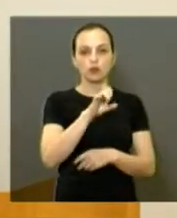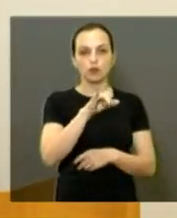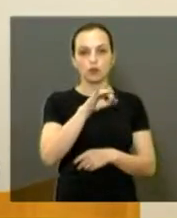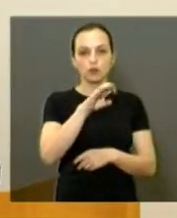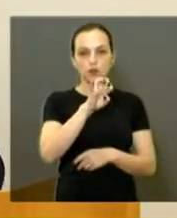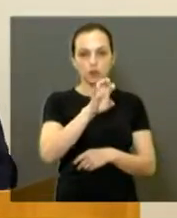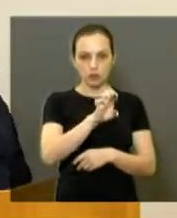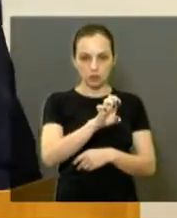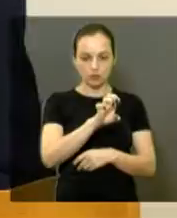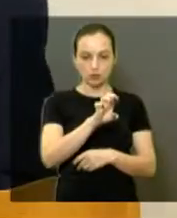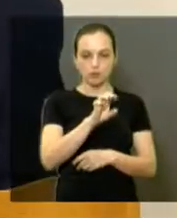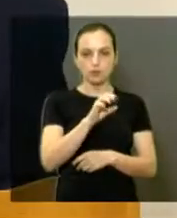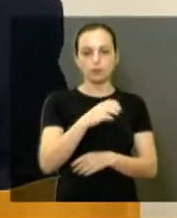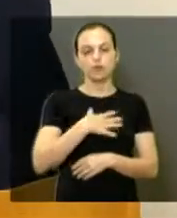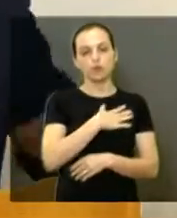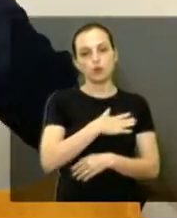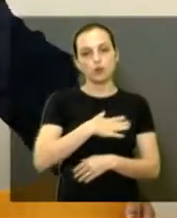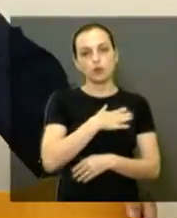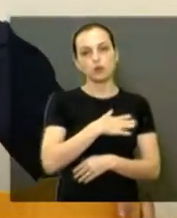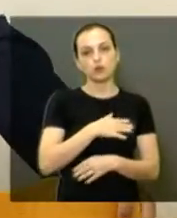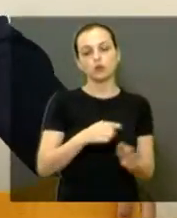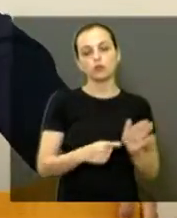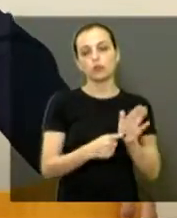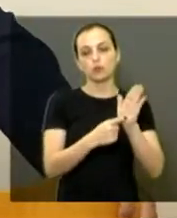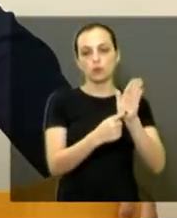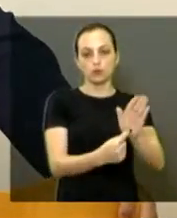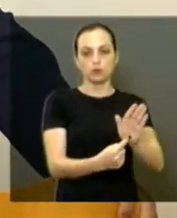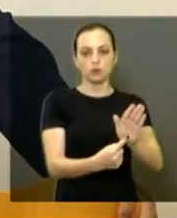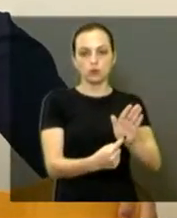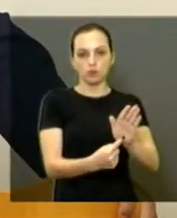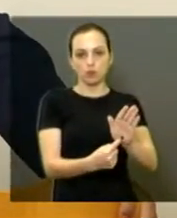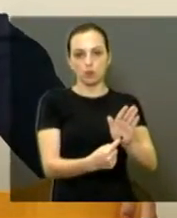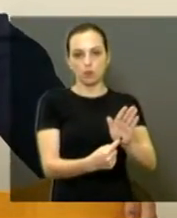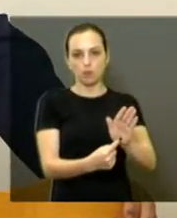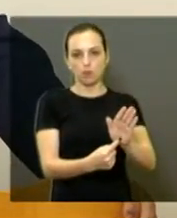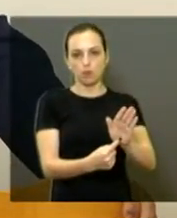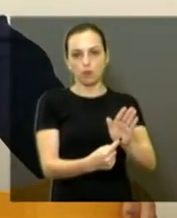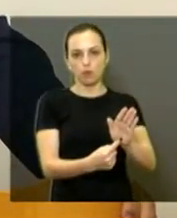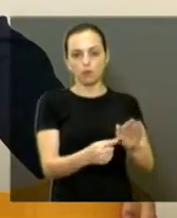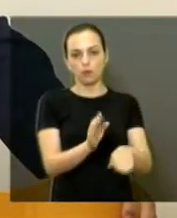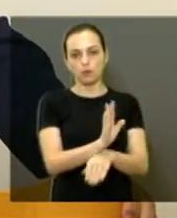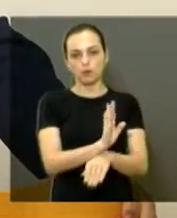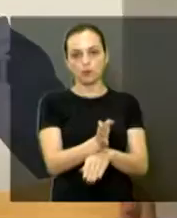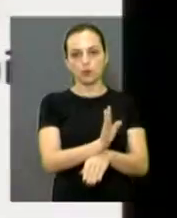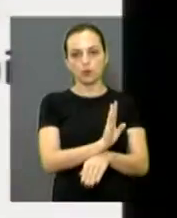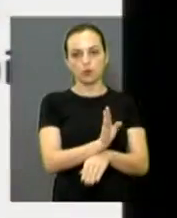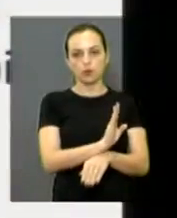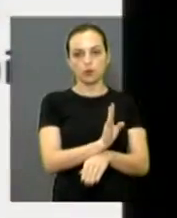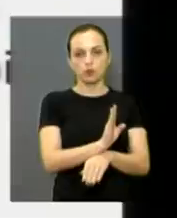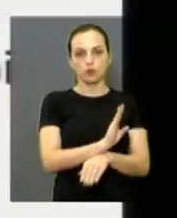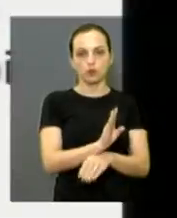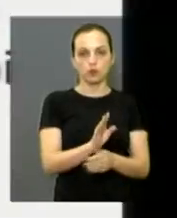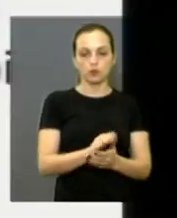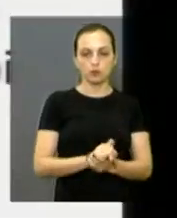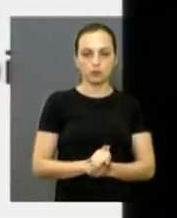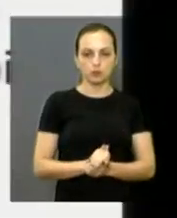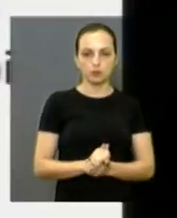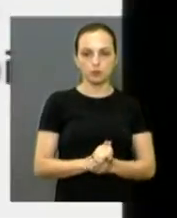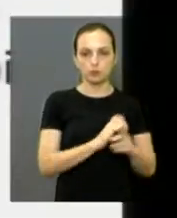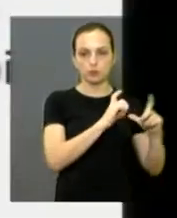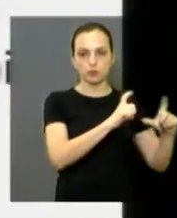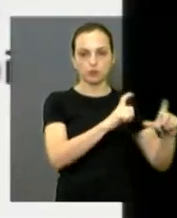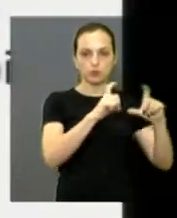à noite. Eu gostaria de botar o pessoal da imagem e som, deixar o vídeo, uma imagem de fotos,